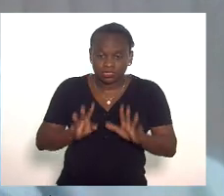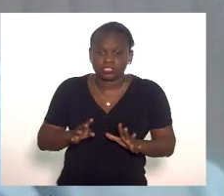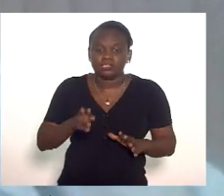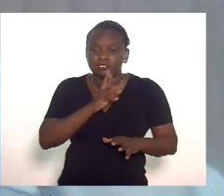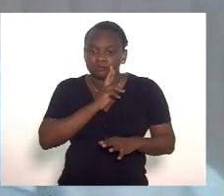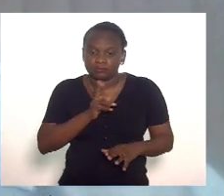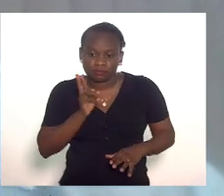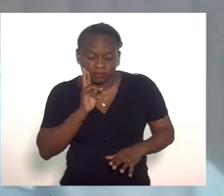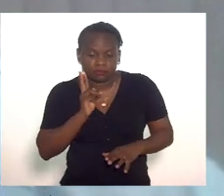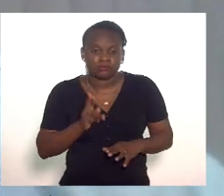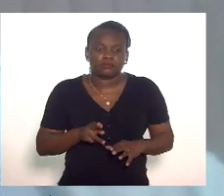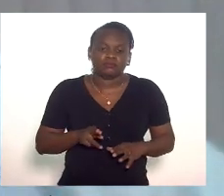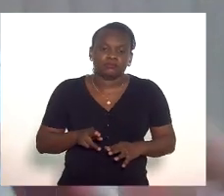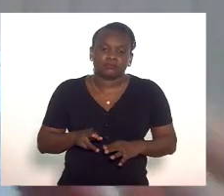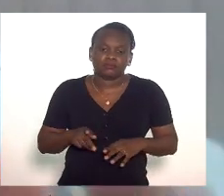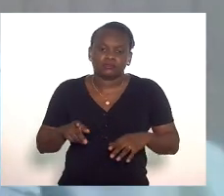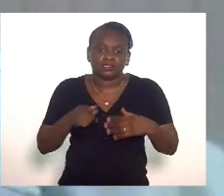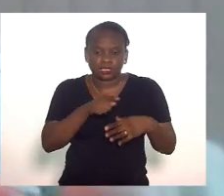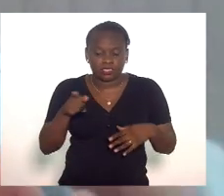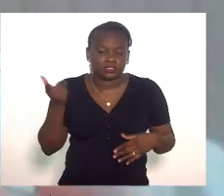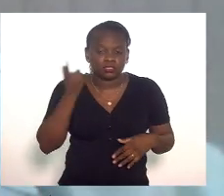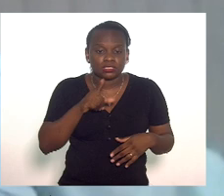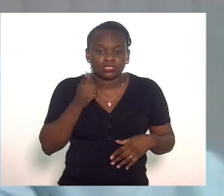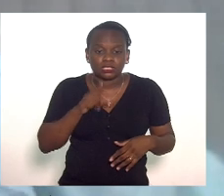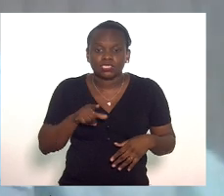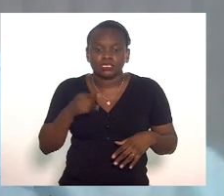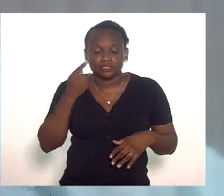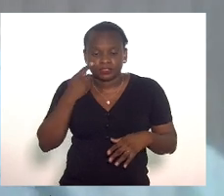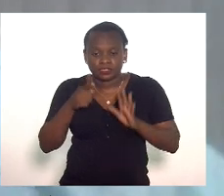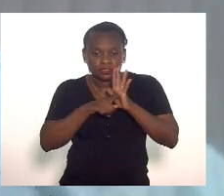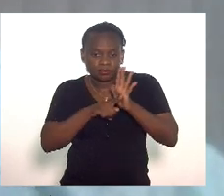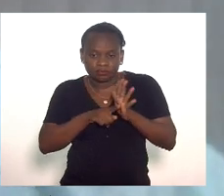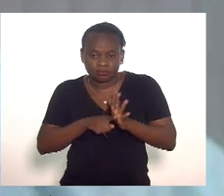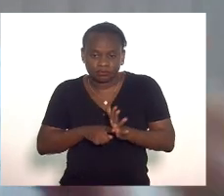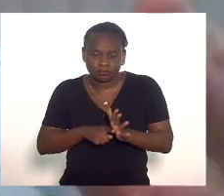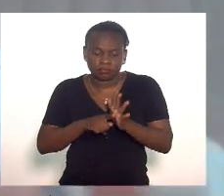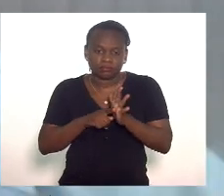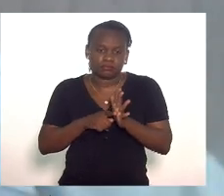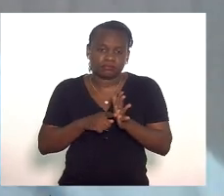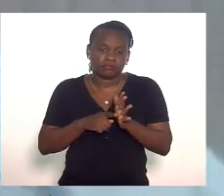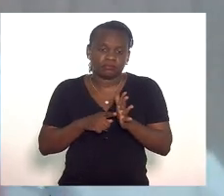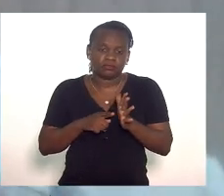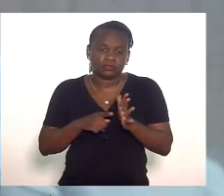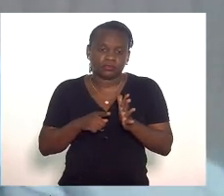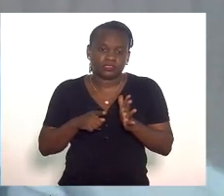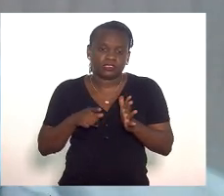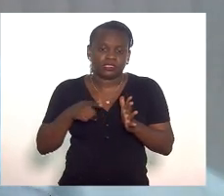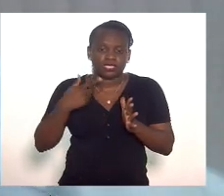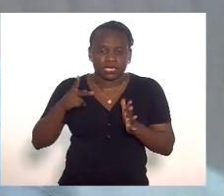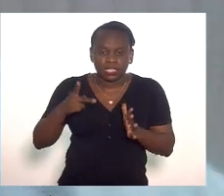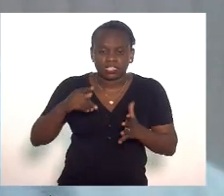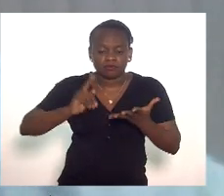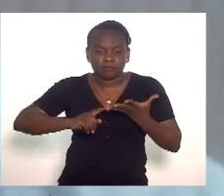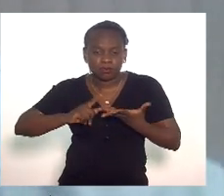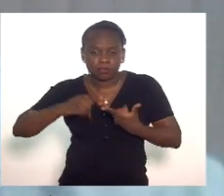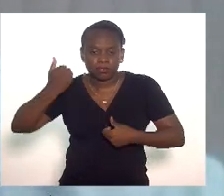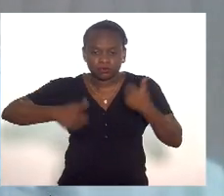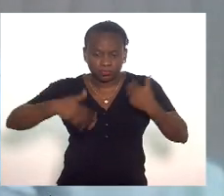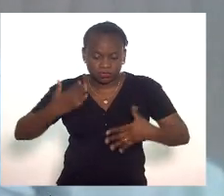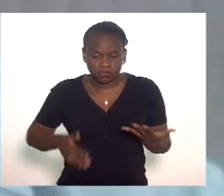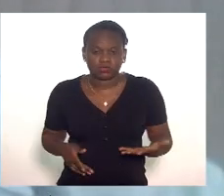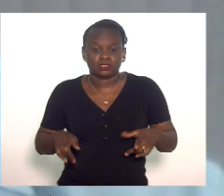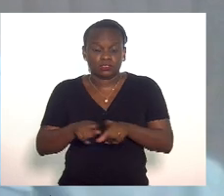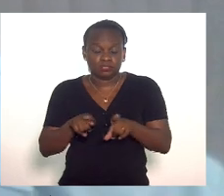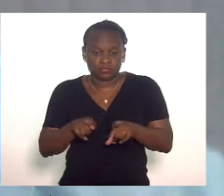restaurantes para que eles possam considerar para que sejam consideradas suas ponderações para que